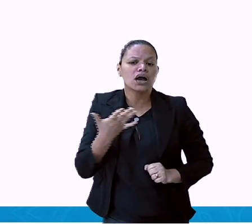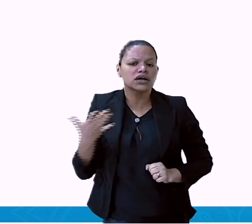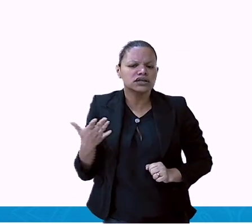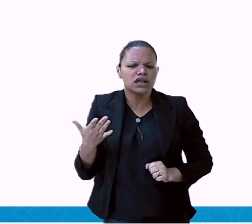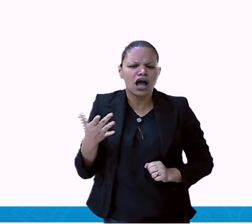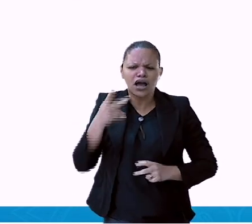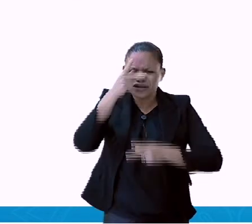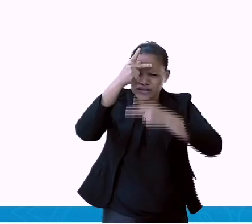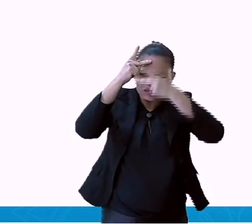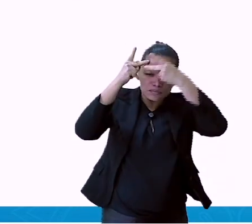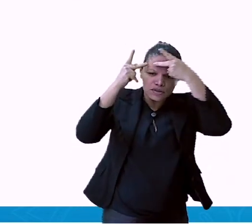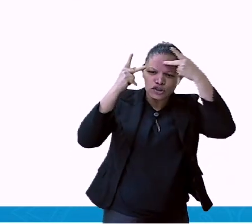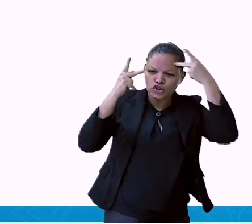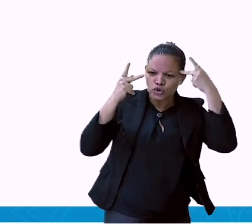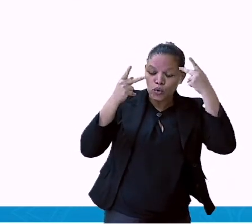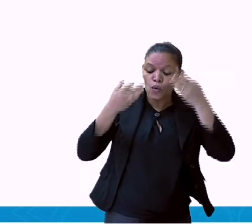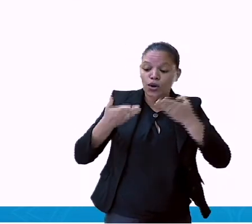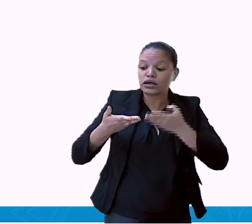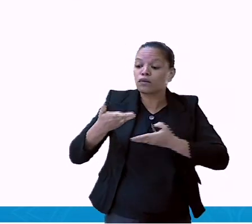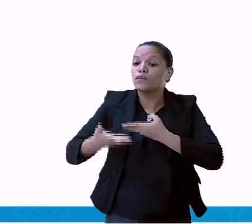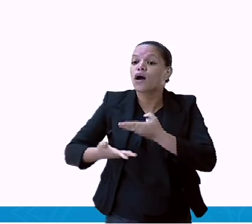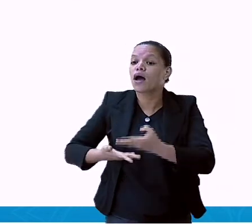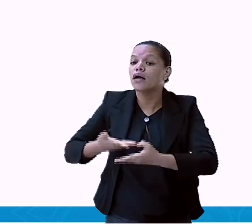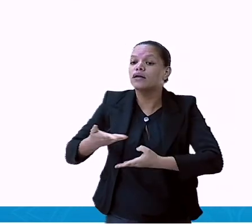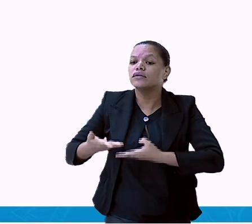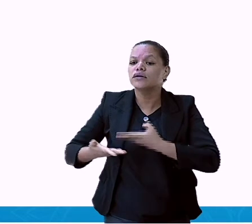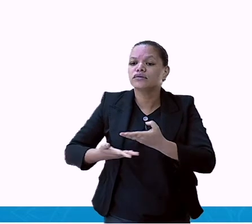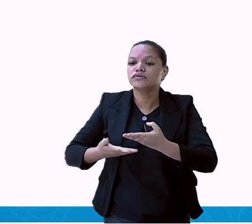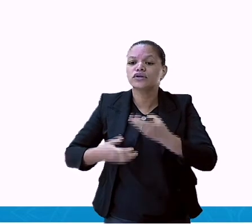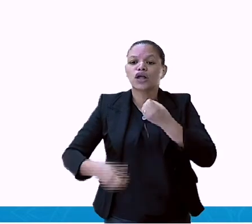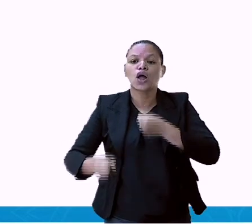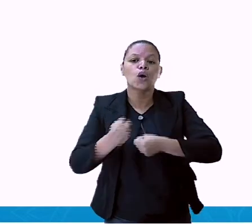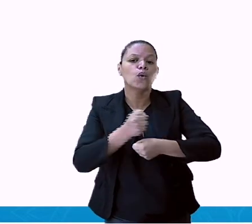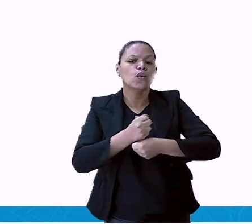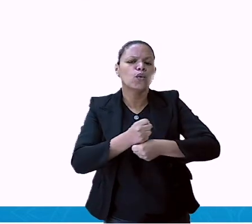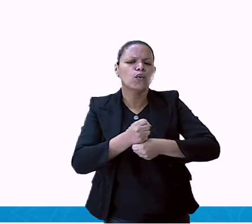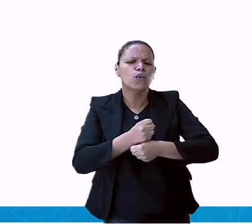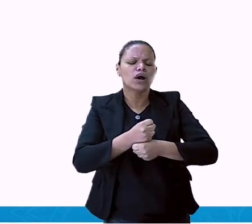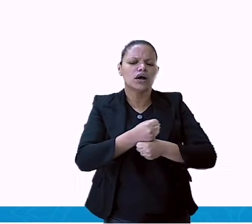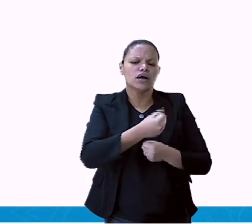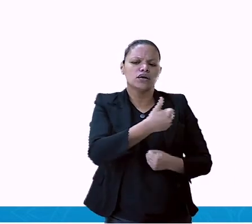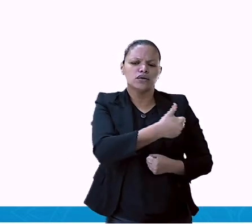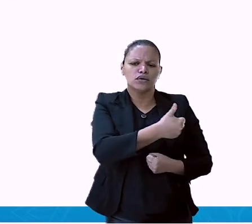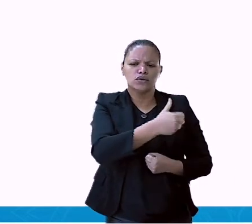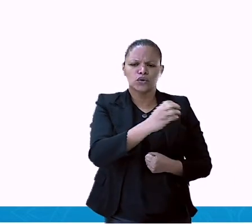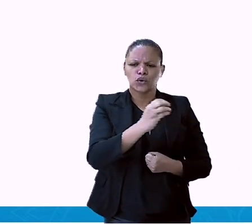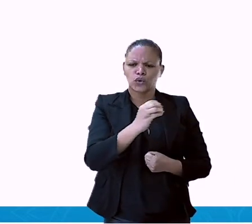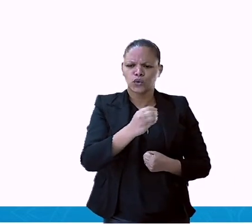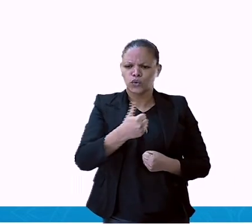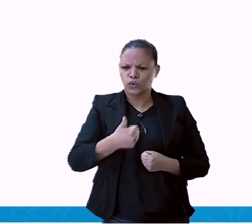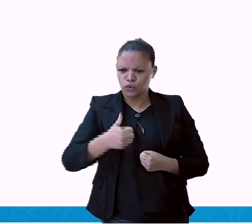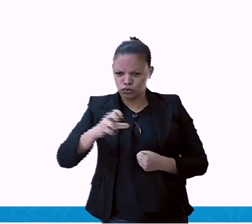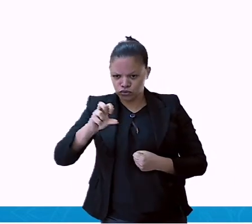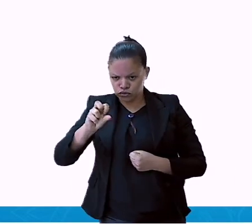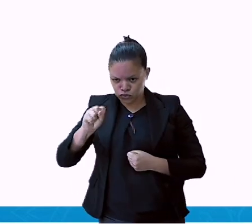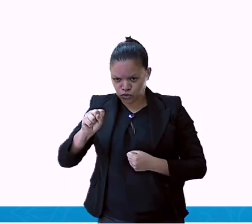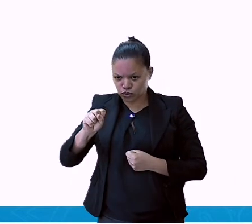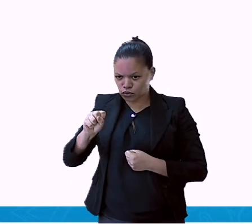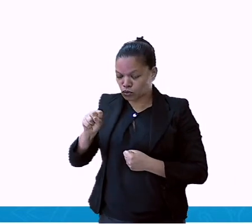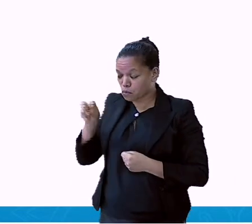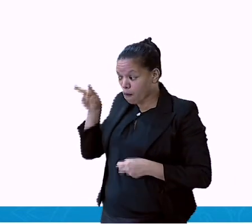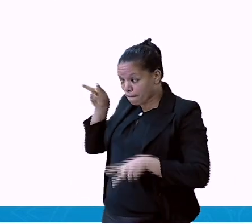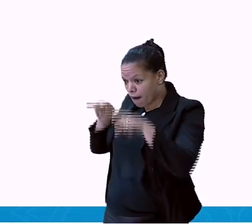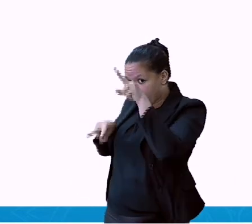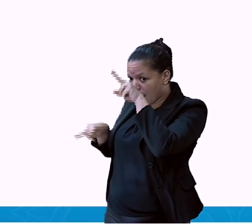foram atendidas aí no ano de 2018. E aí, gente vai analisar essa tabela para